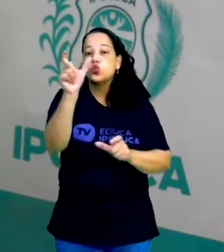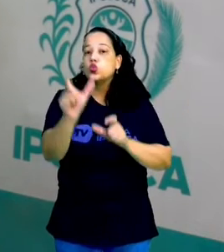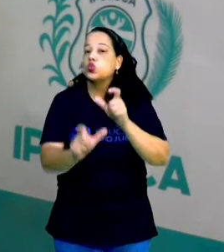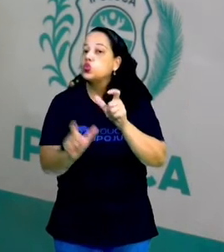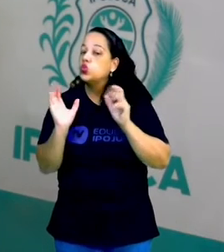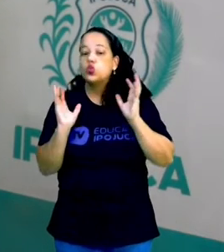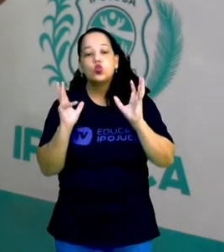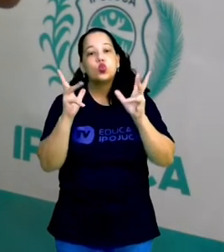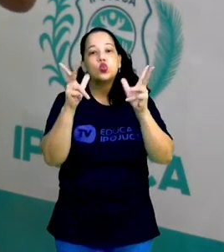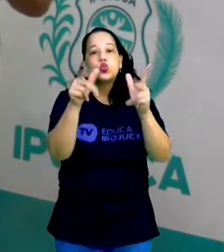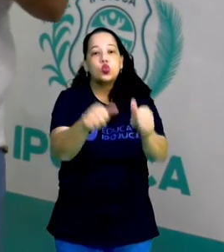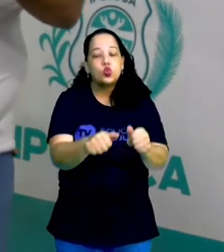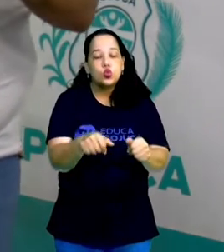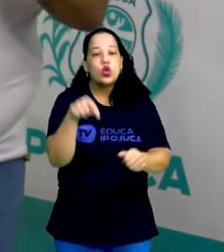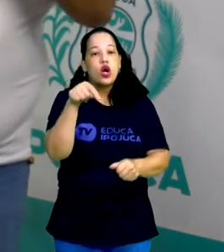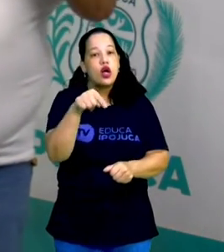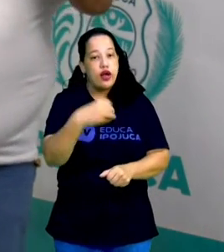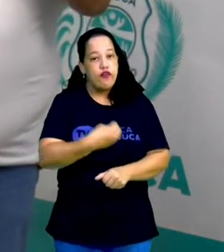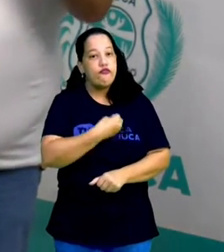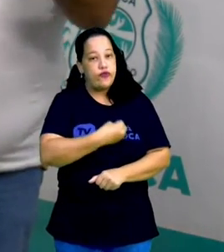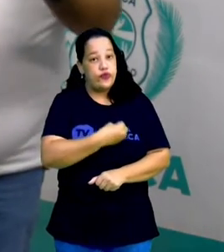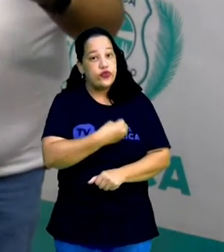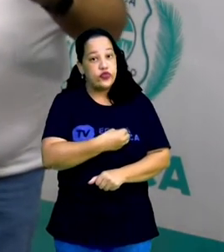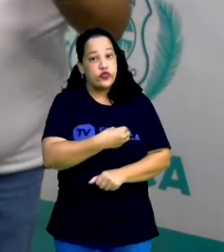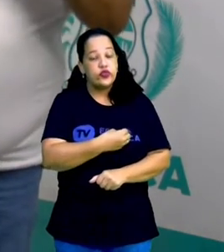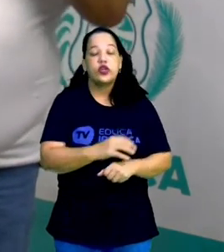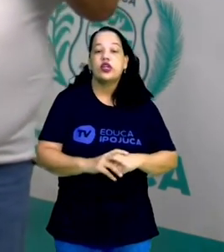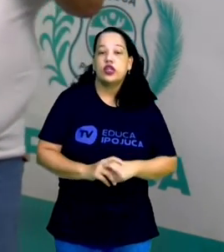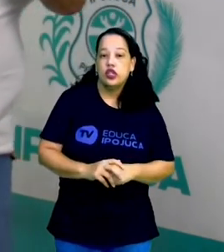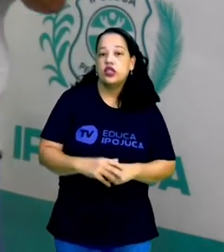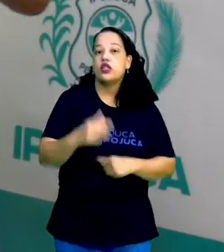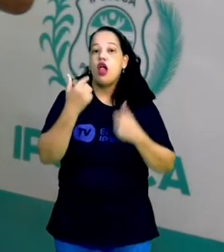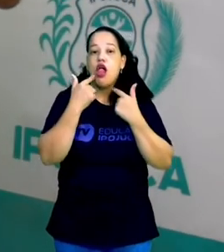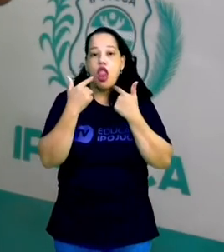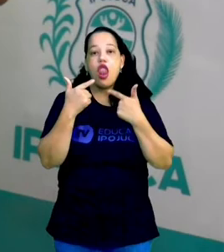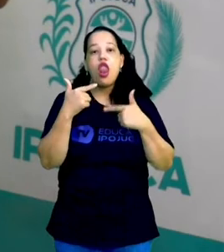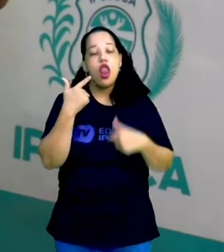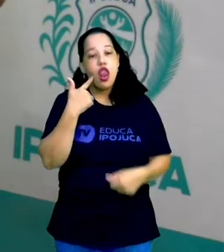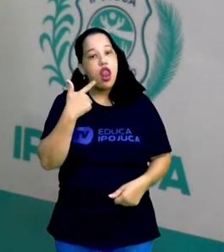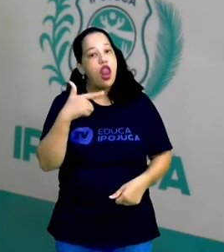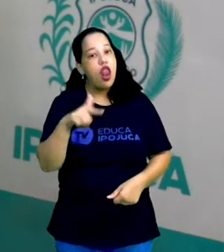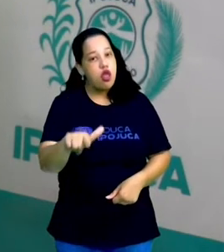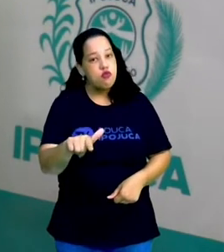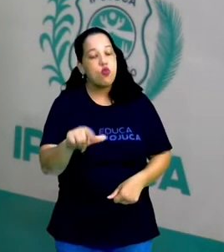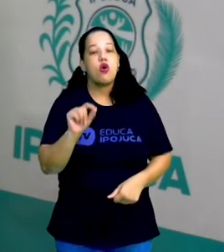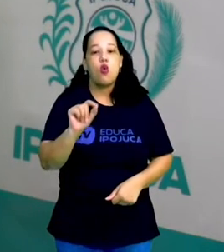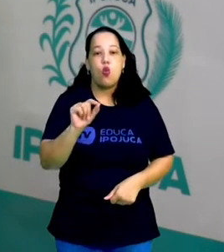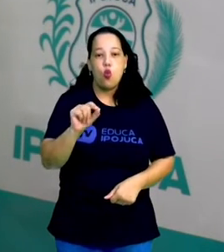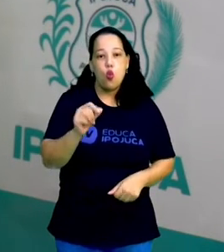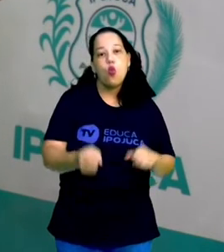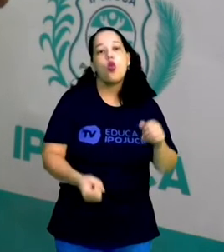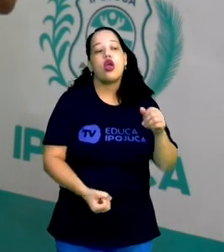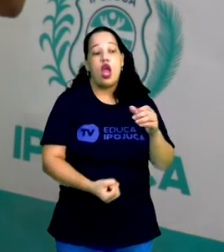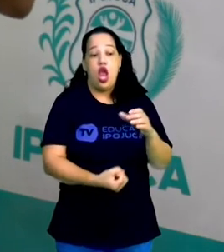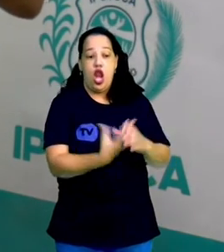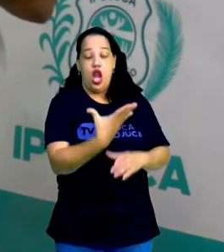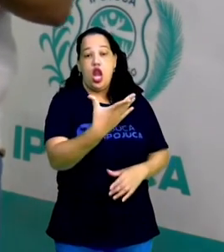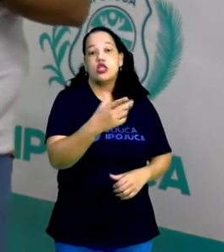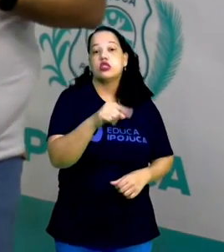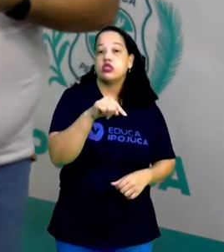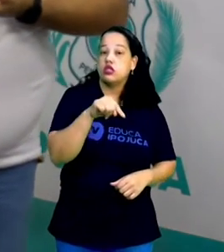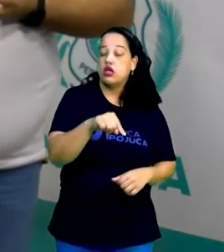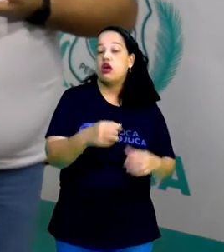continental, elas falam línguas com base no latim. Por isso, nós também